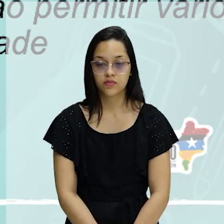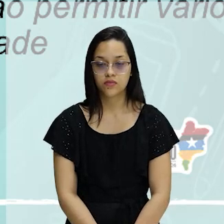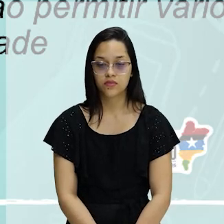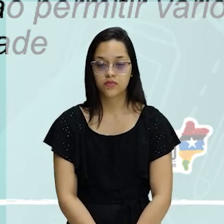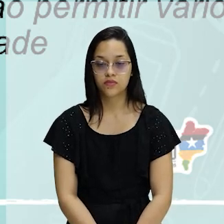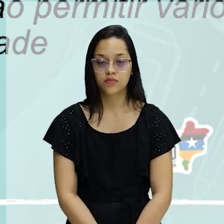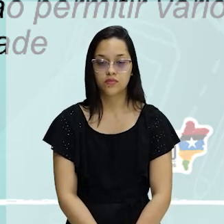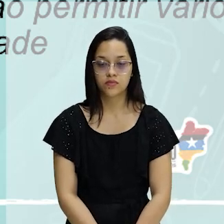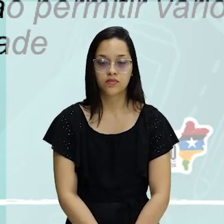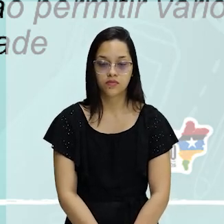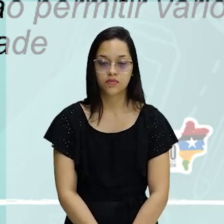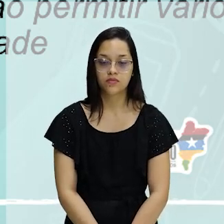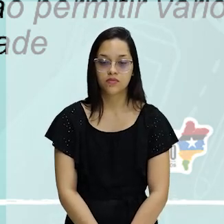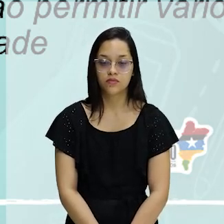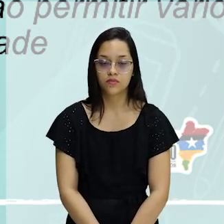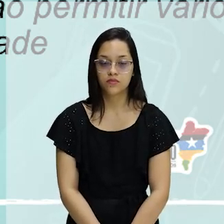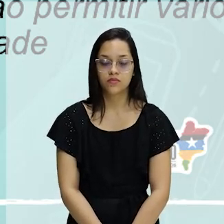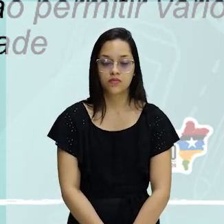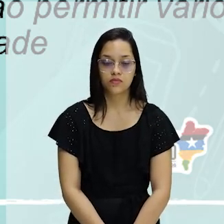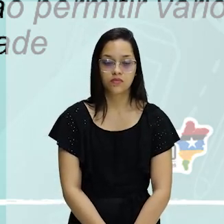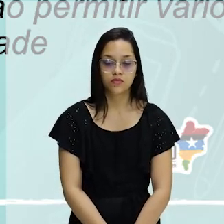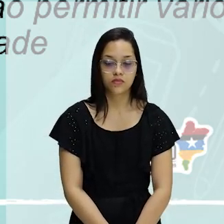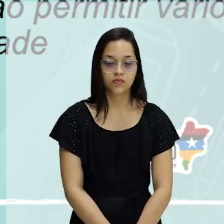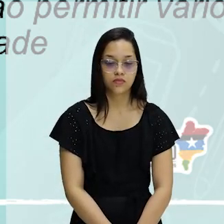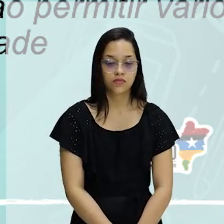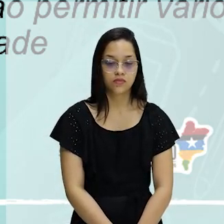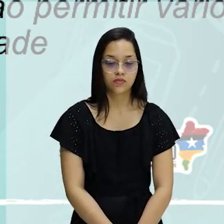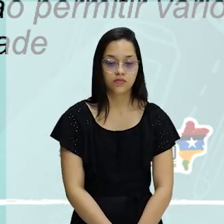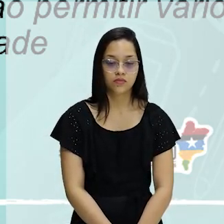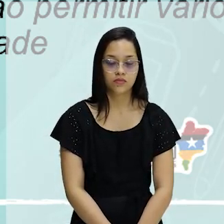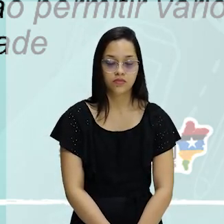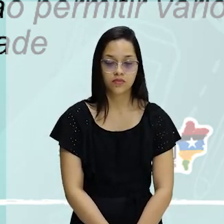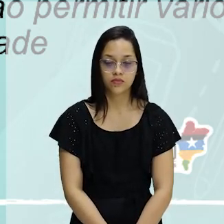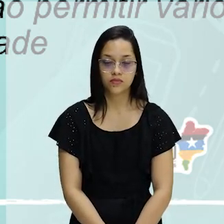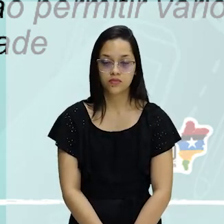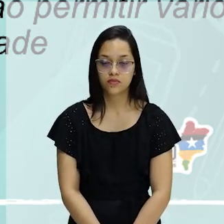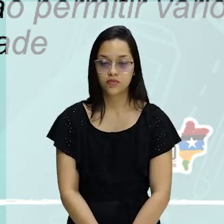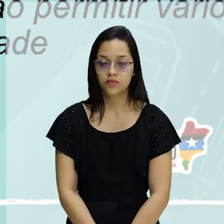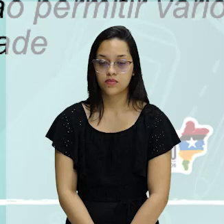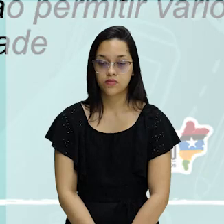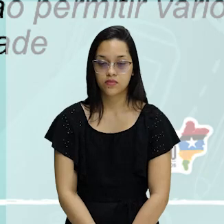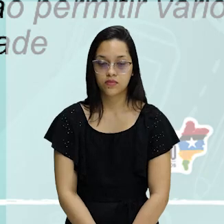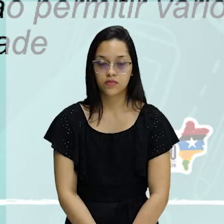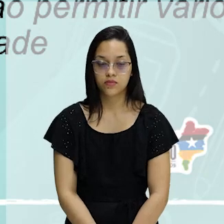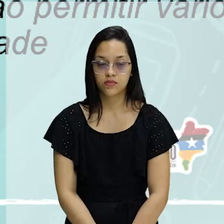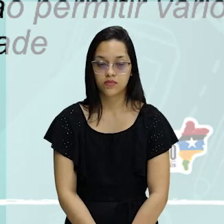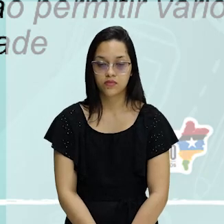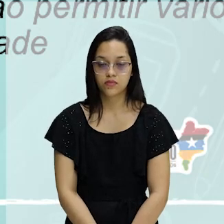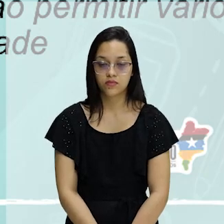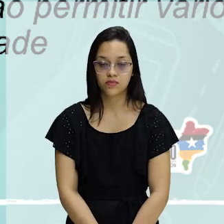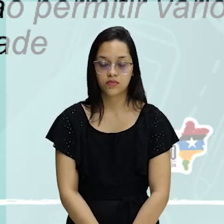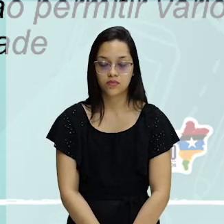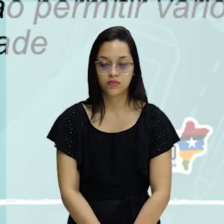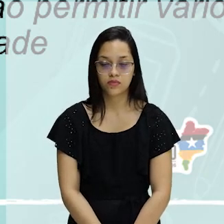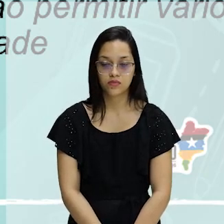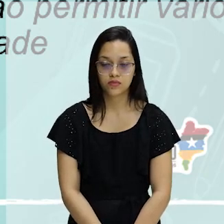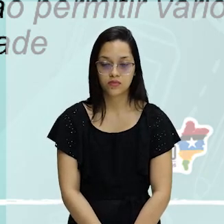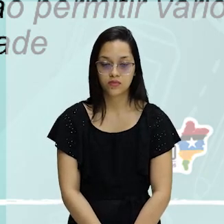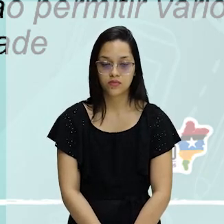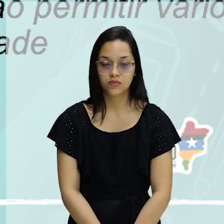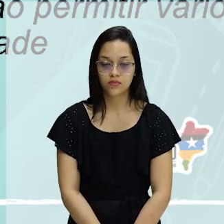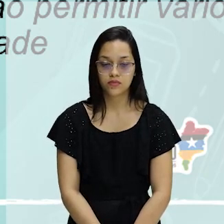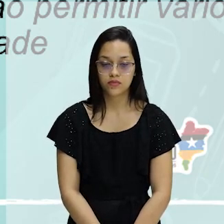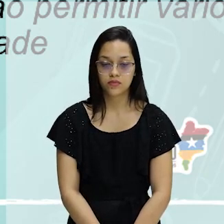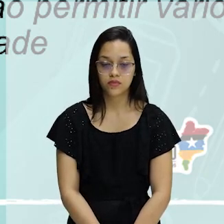multissequencial e indeterminado realizado em um novo espaço de escrita. Assim, ao permitir